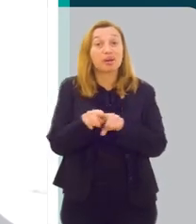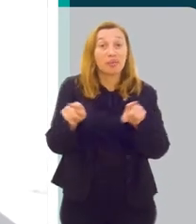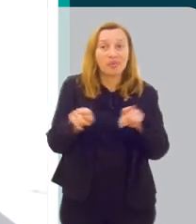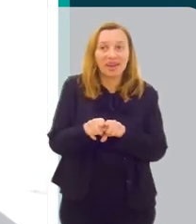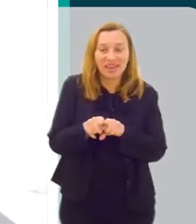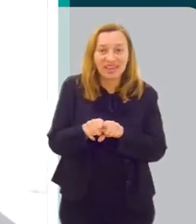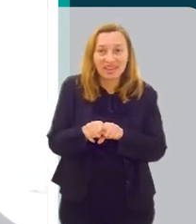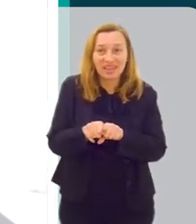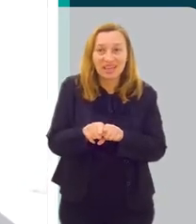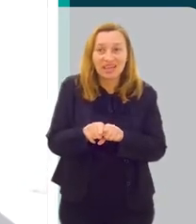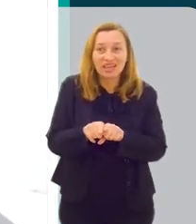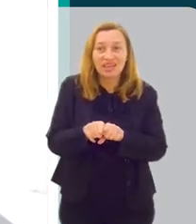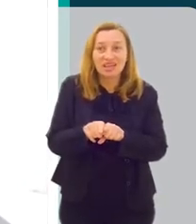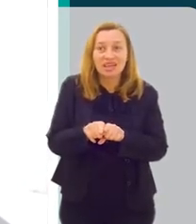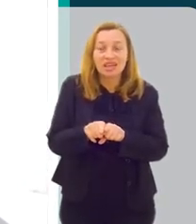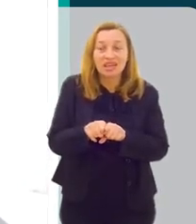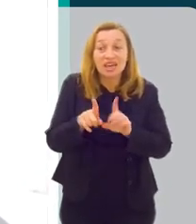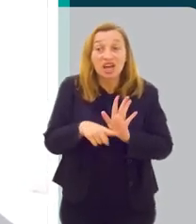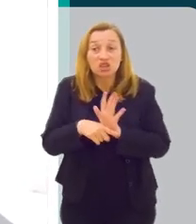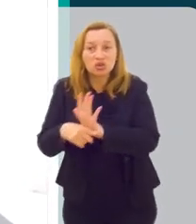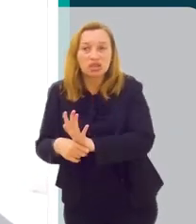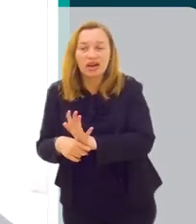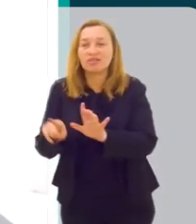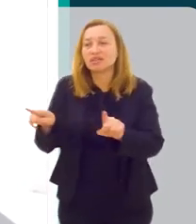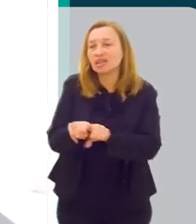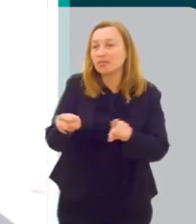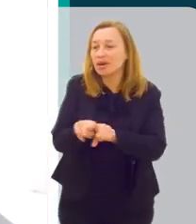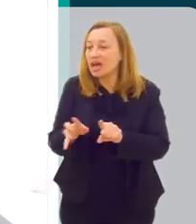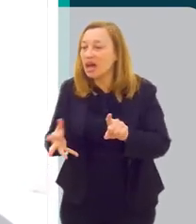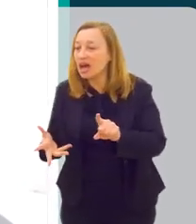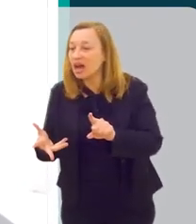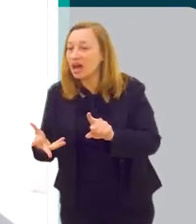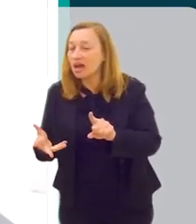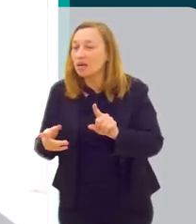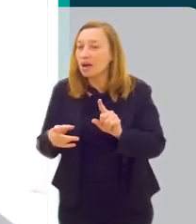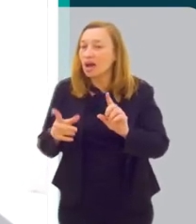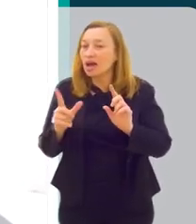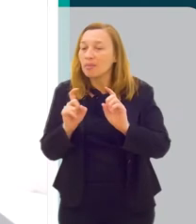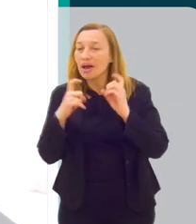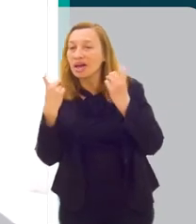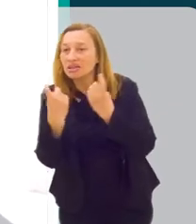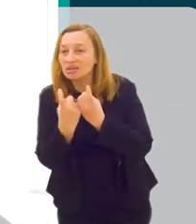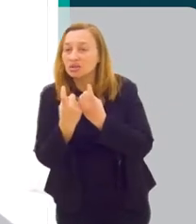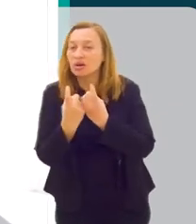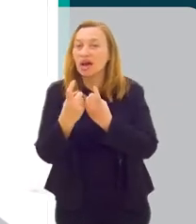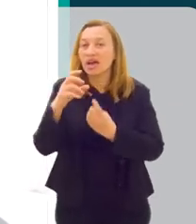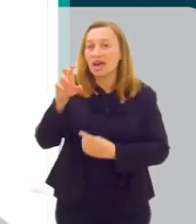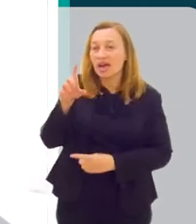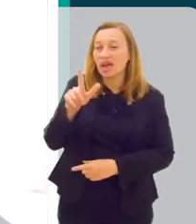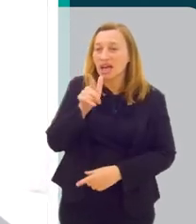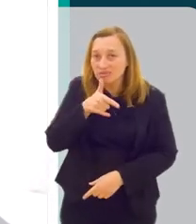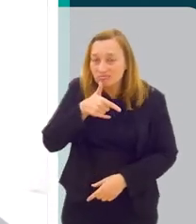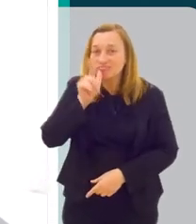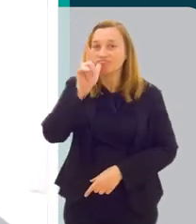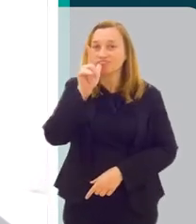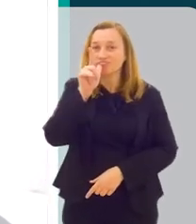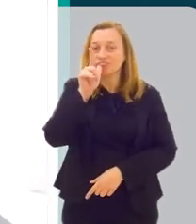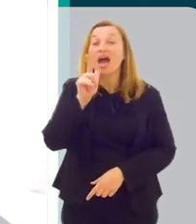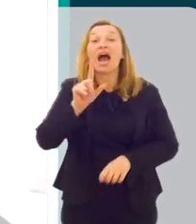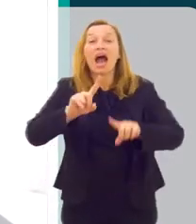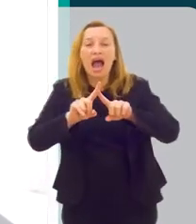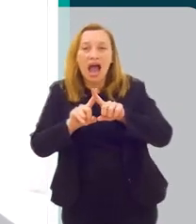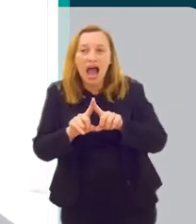perceberam que trazia ali benefício para a questão sexual, para a ereção. Então,